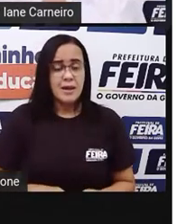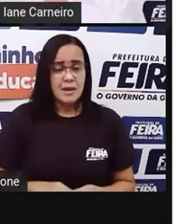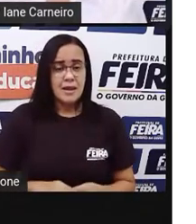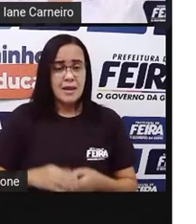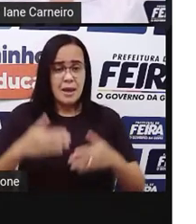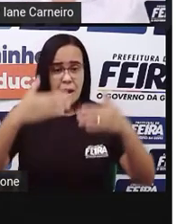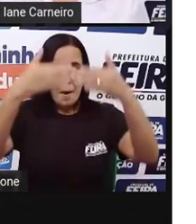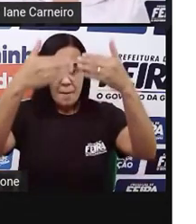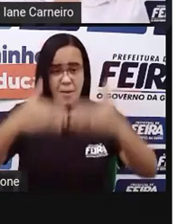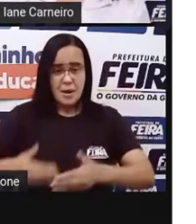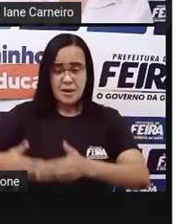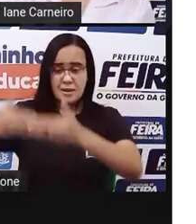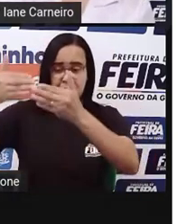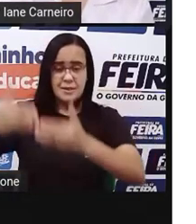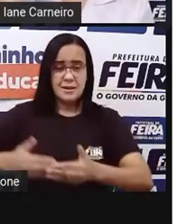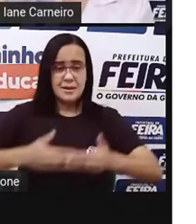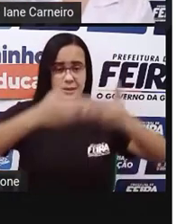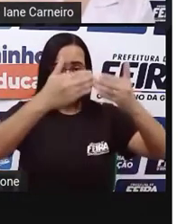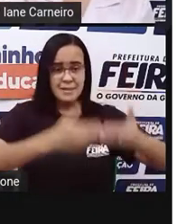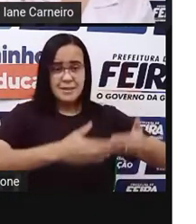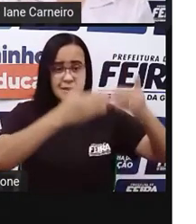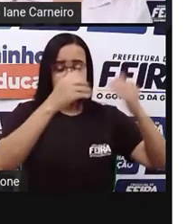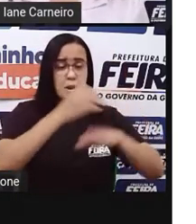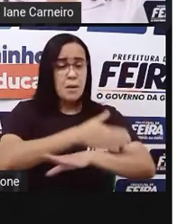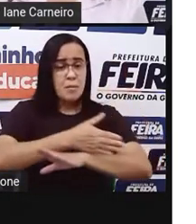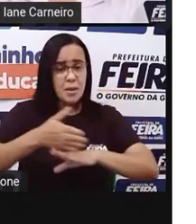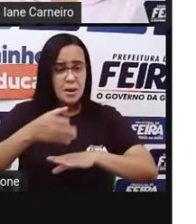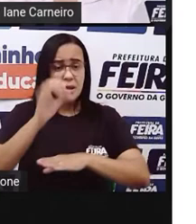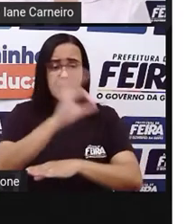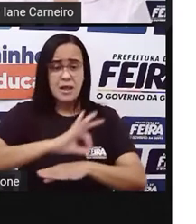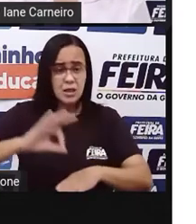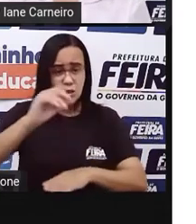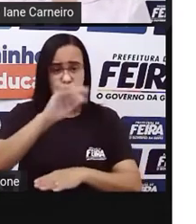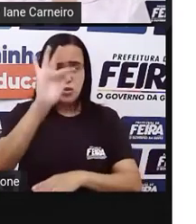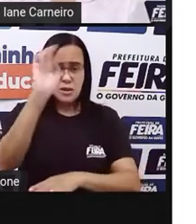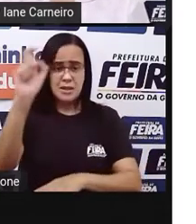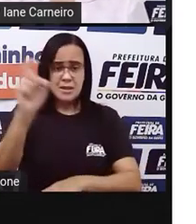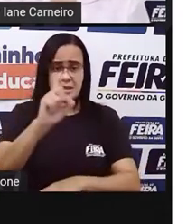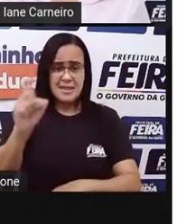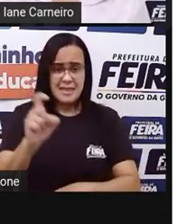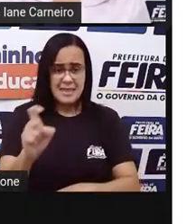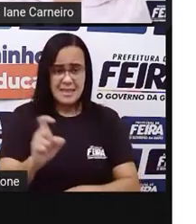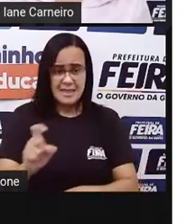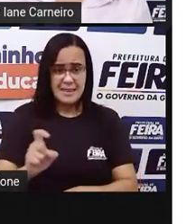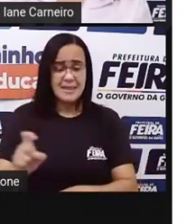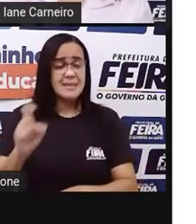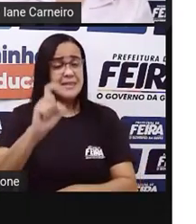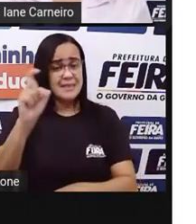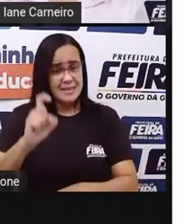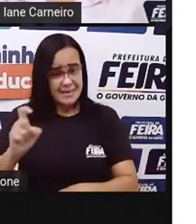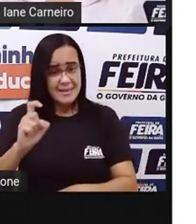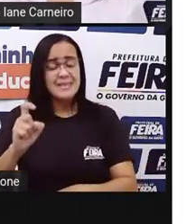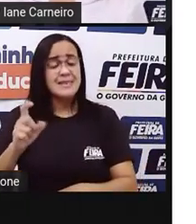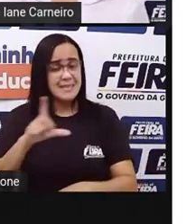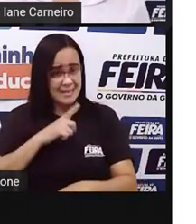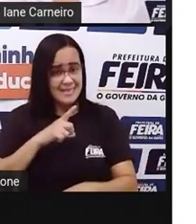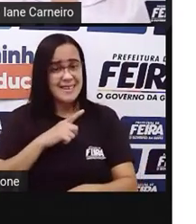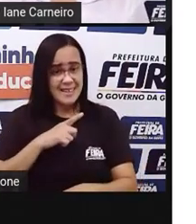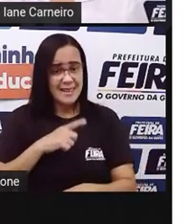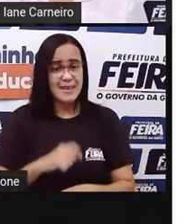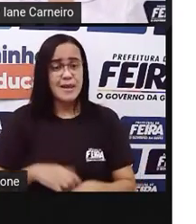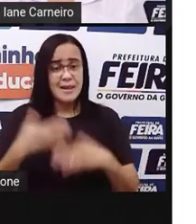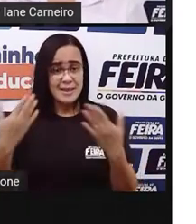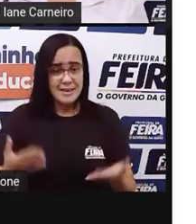Pinto toda é grafitada, né? As paredes também do colégio, do CIEAC, né? O Assis